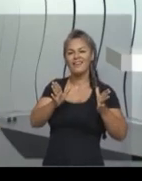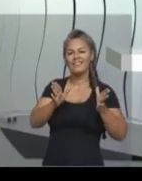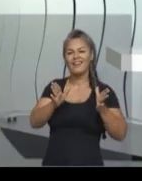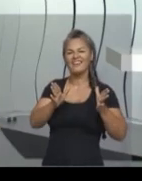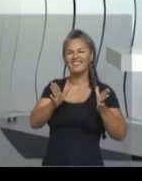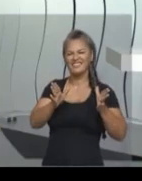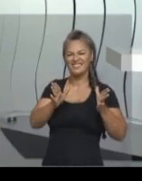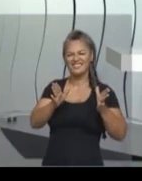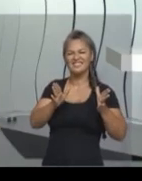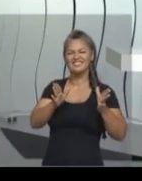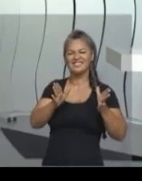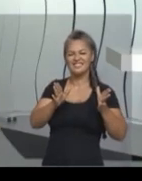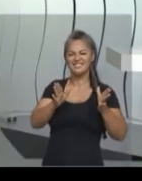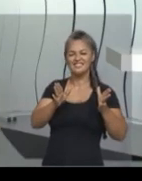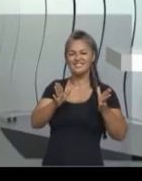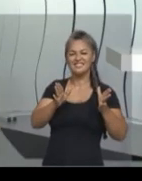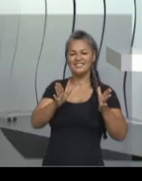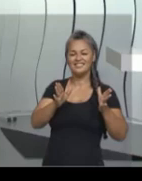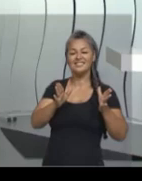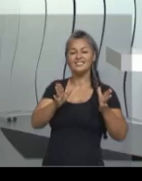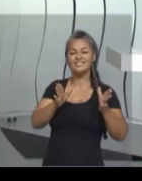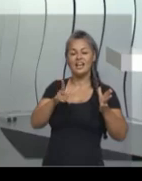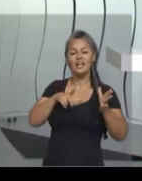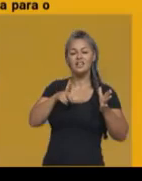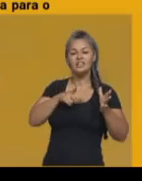Inglaterra.